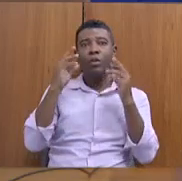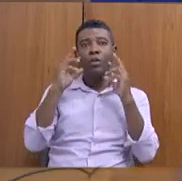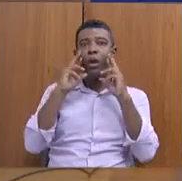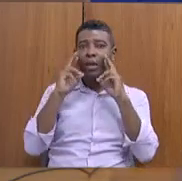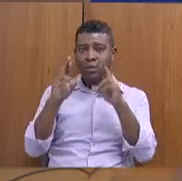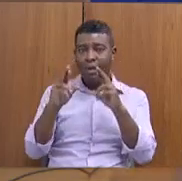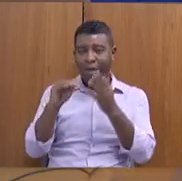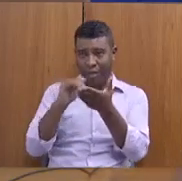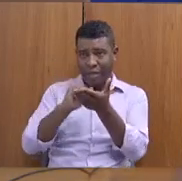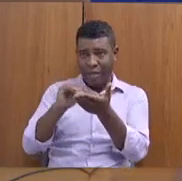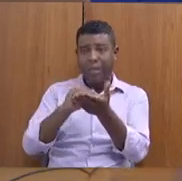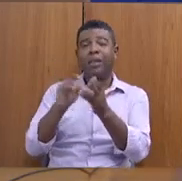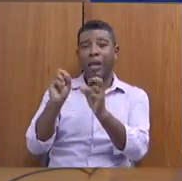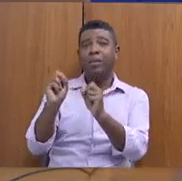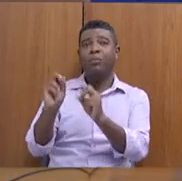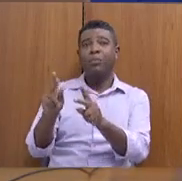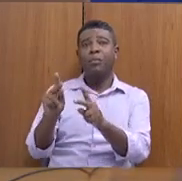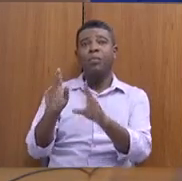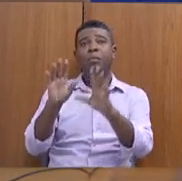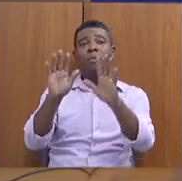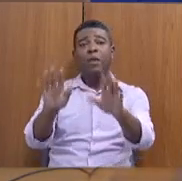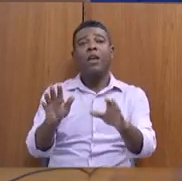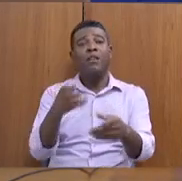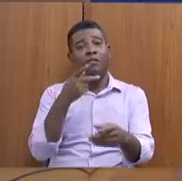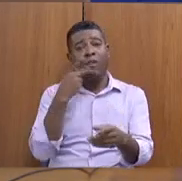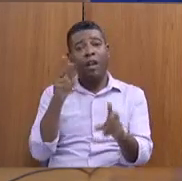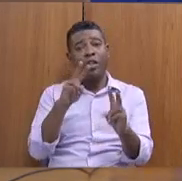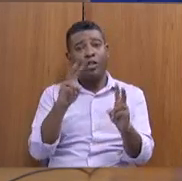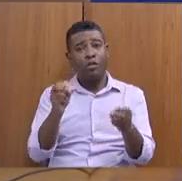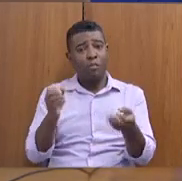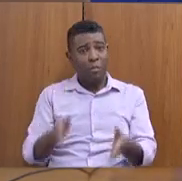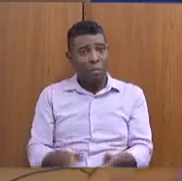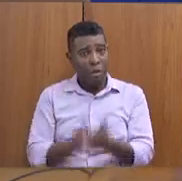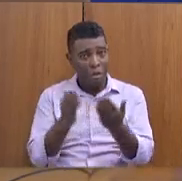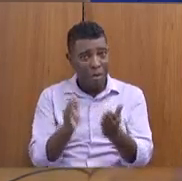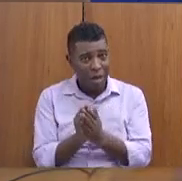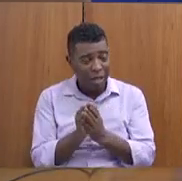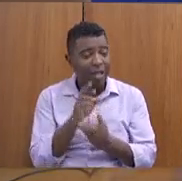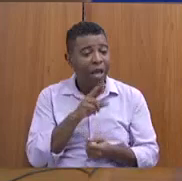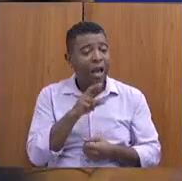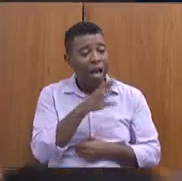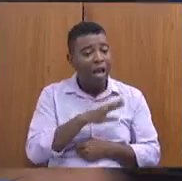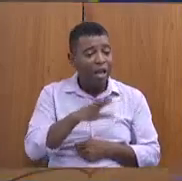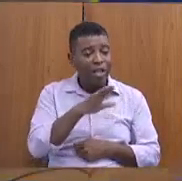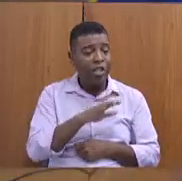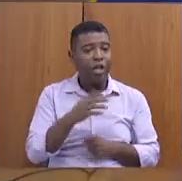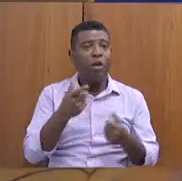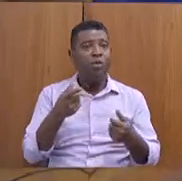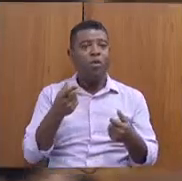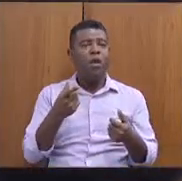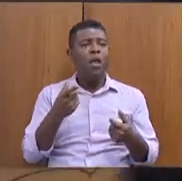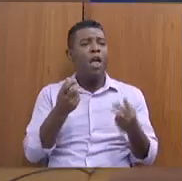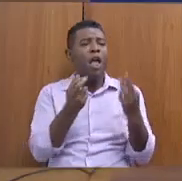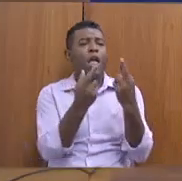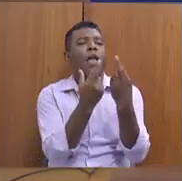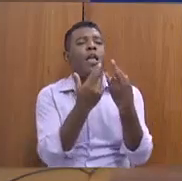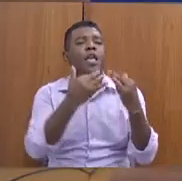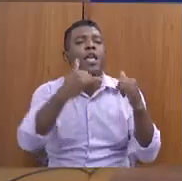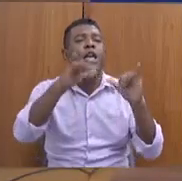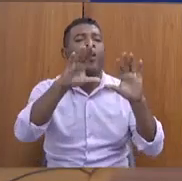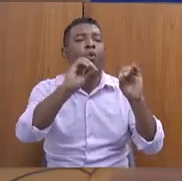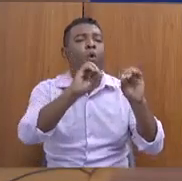realmente, quando se trata do termo pobreza, para uma região que é rica de povo trabalhador, de cultura, de terra,